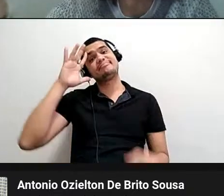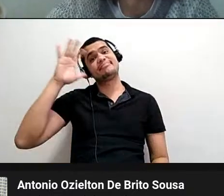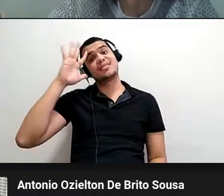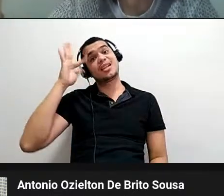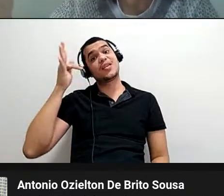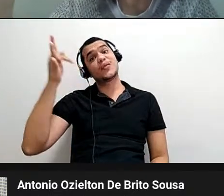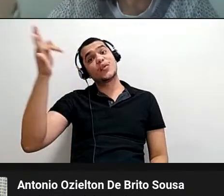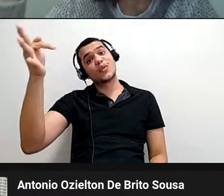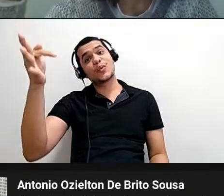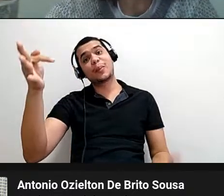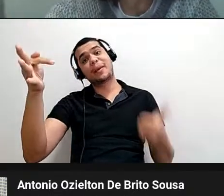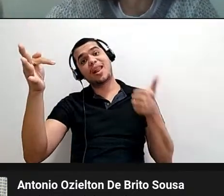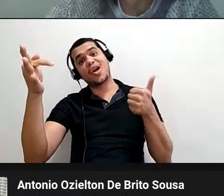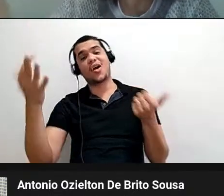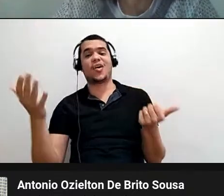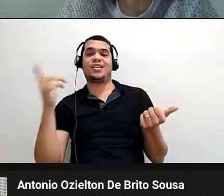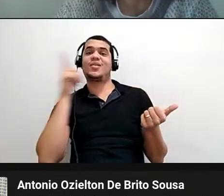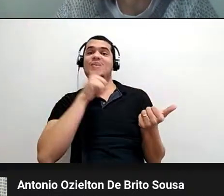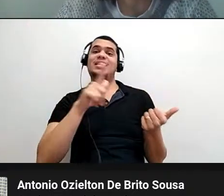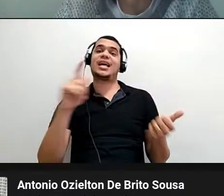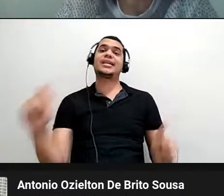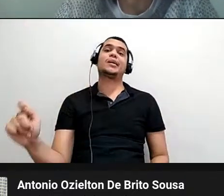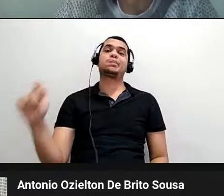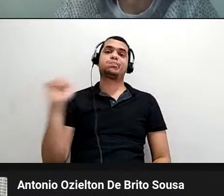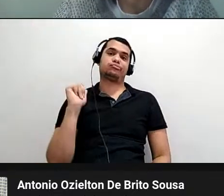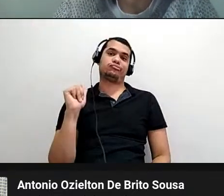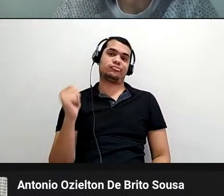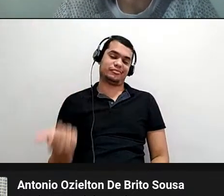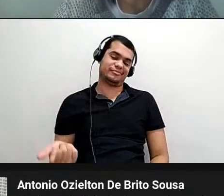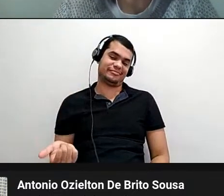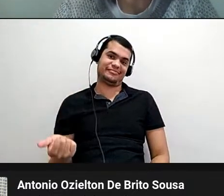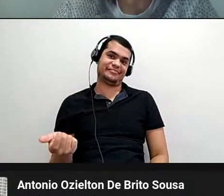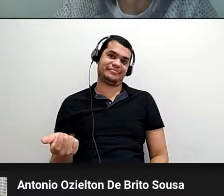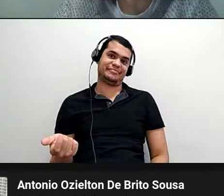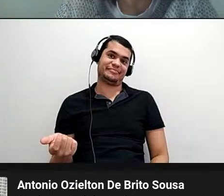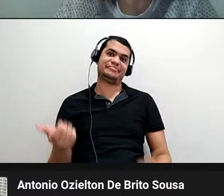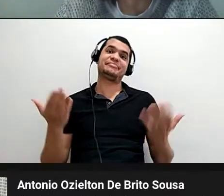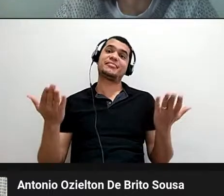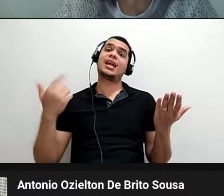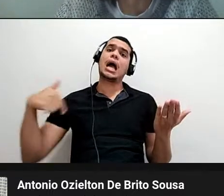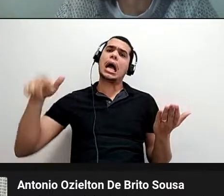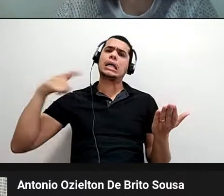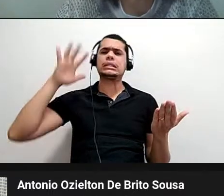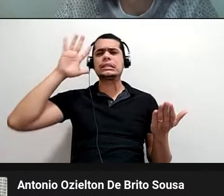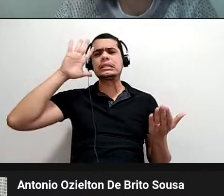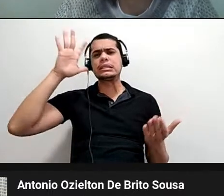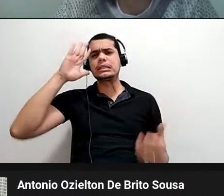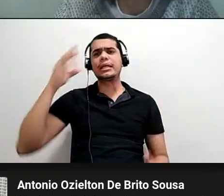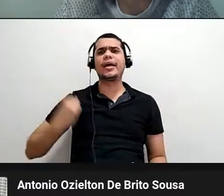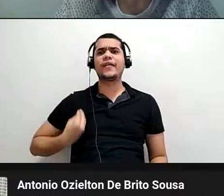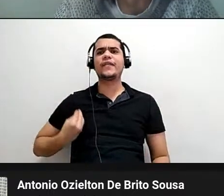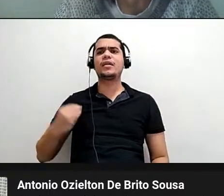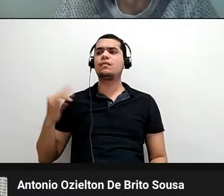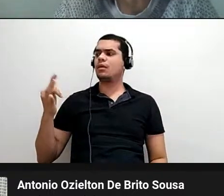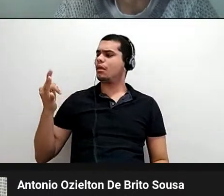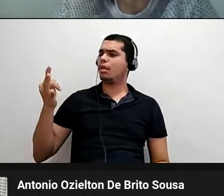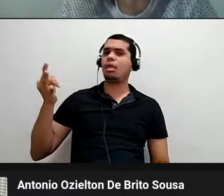futuro você vai ter algum ganho com aquilo. e a gente acaba vivendo em função de futuro.